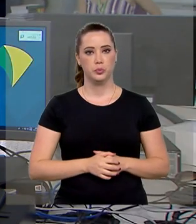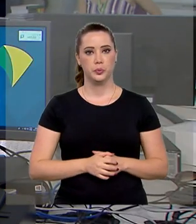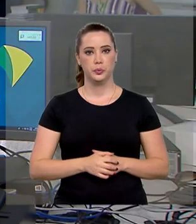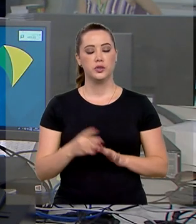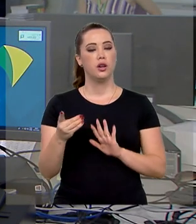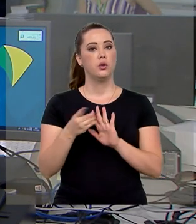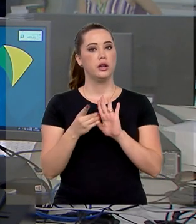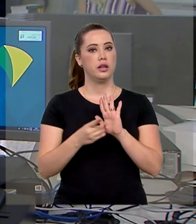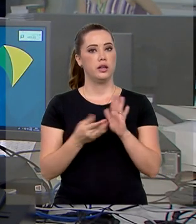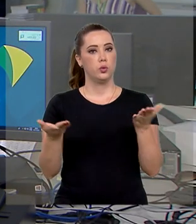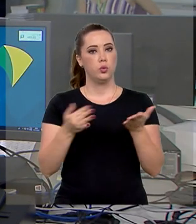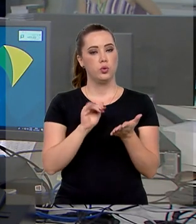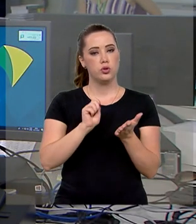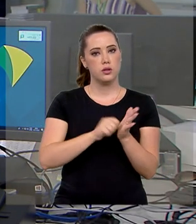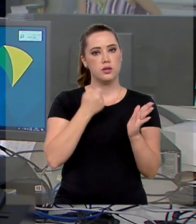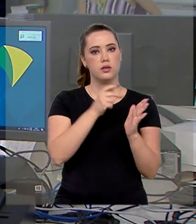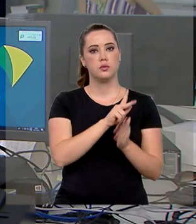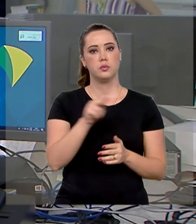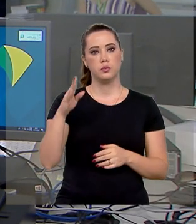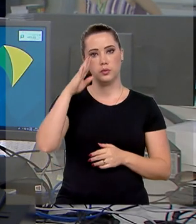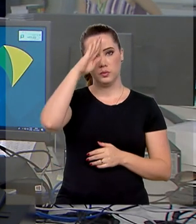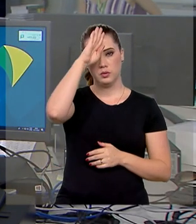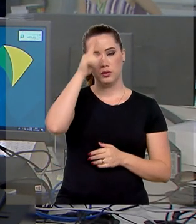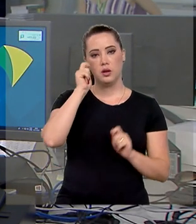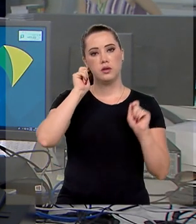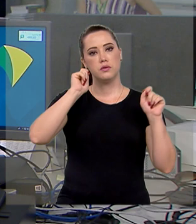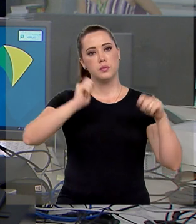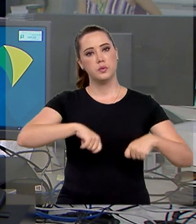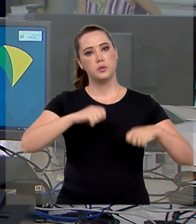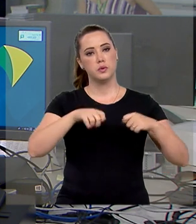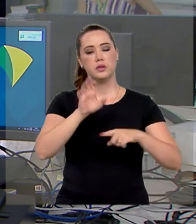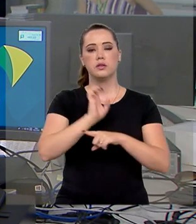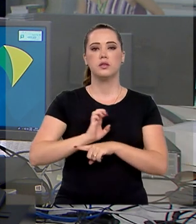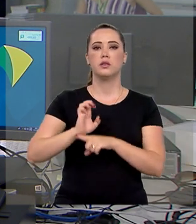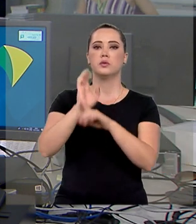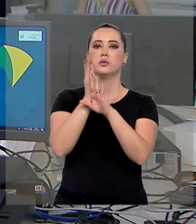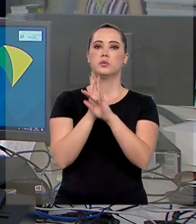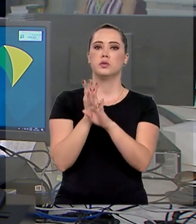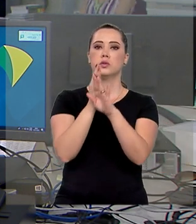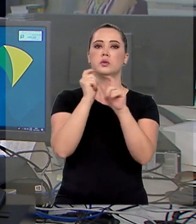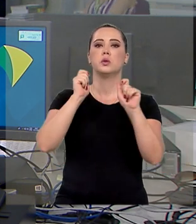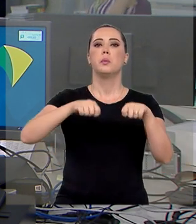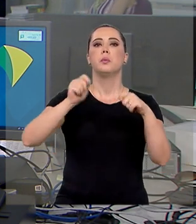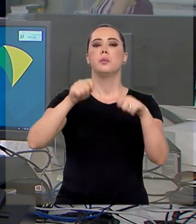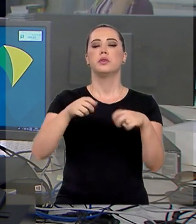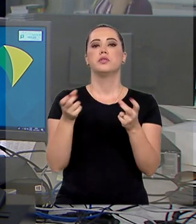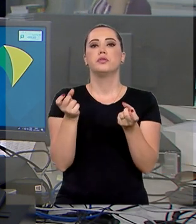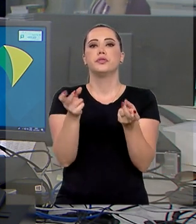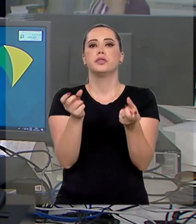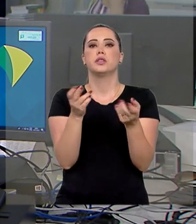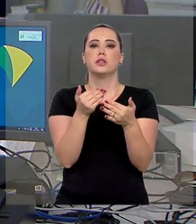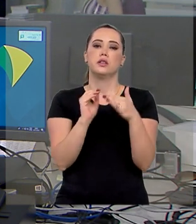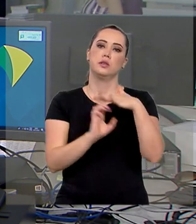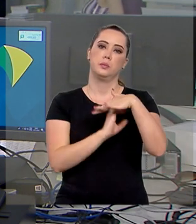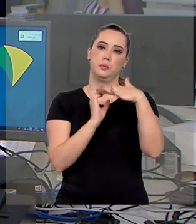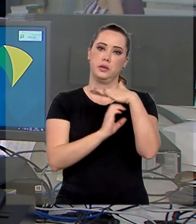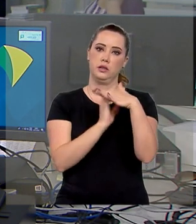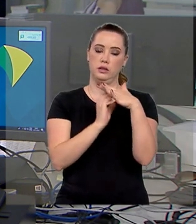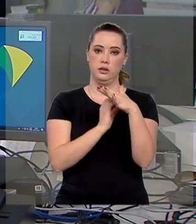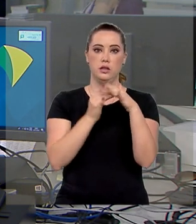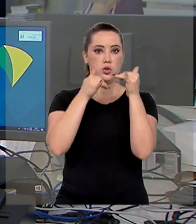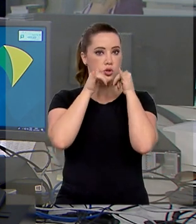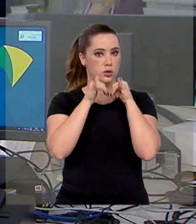E um decreto assinado hoje pelo presidente Jair Bolsonaro vai permitir que estados e municípios possam privatizar suas